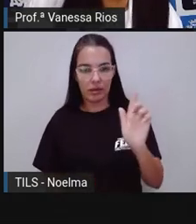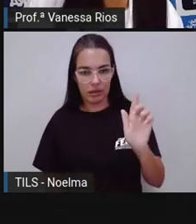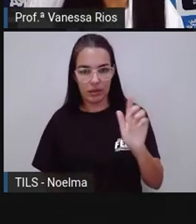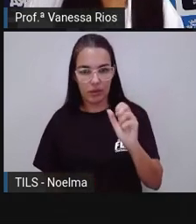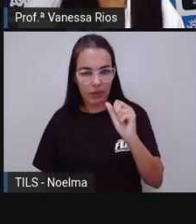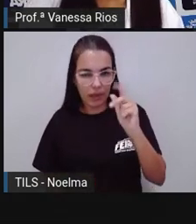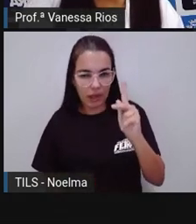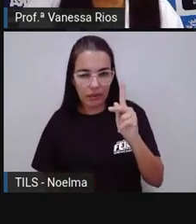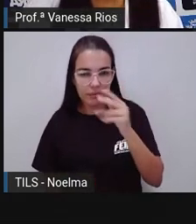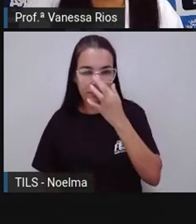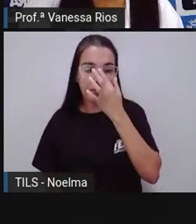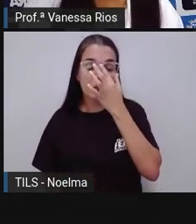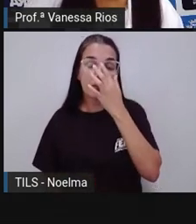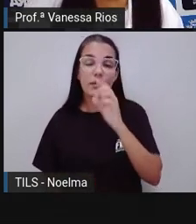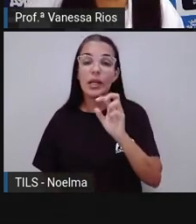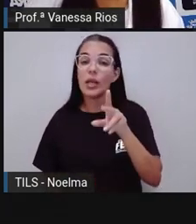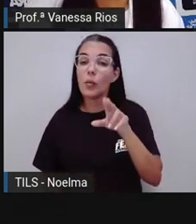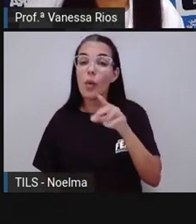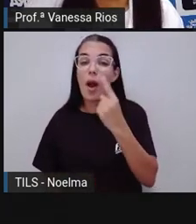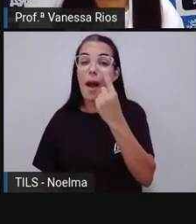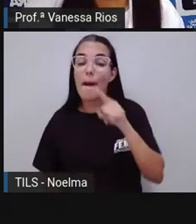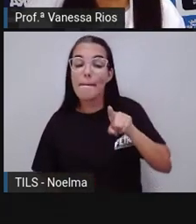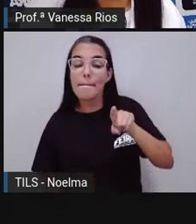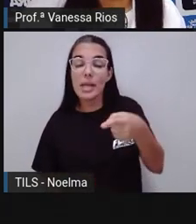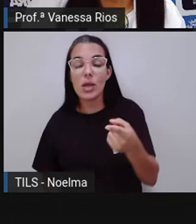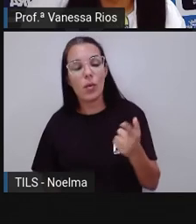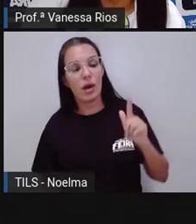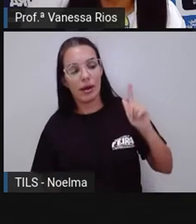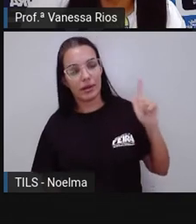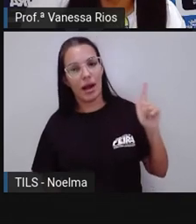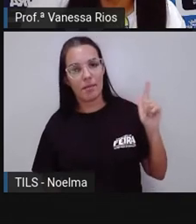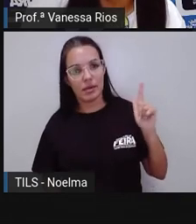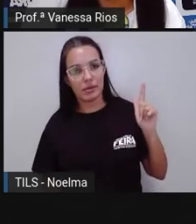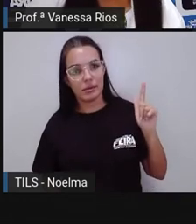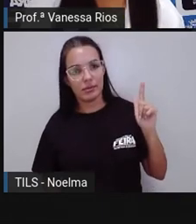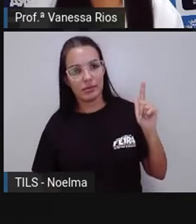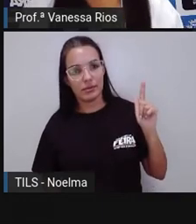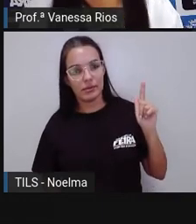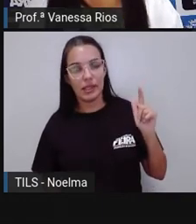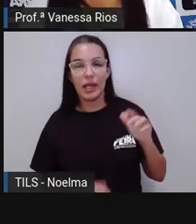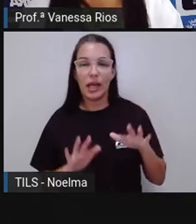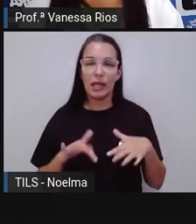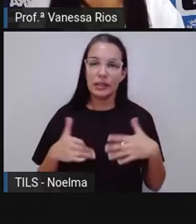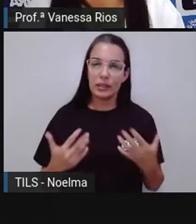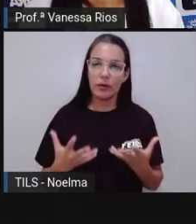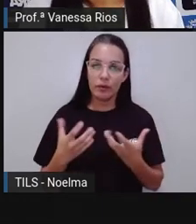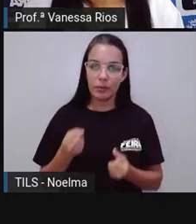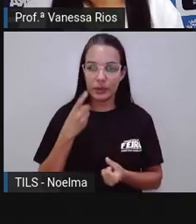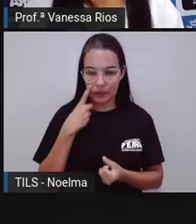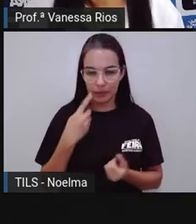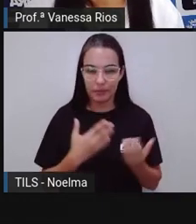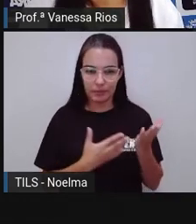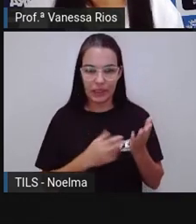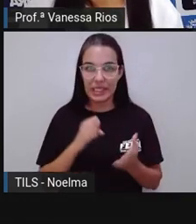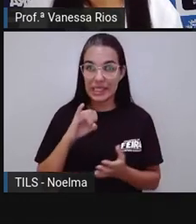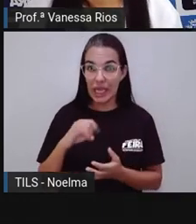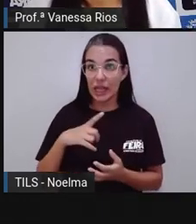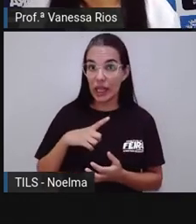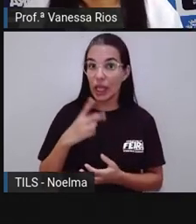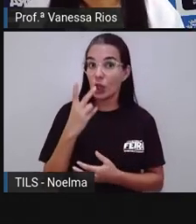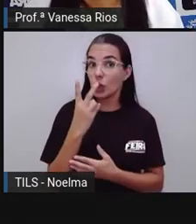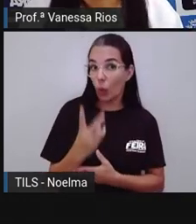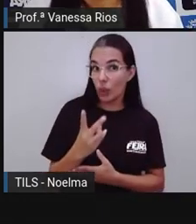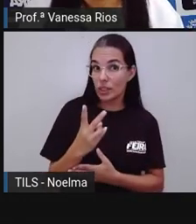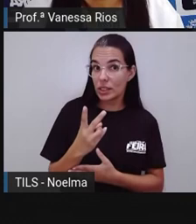também. E que um quilo é igual a mil gramas. Então, vamos observar. Se eu tenho dois